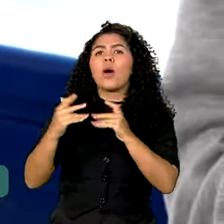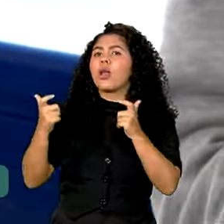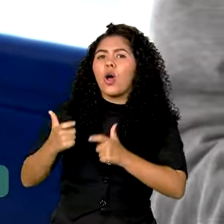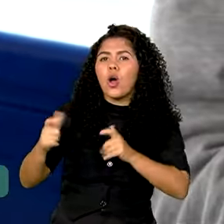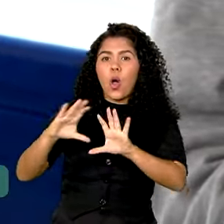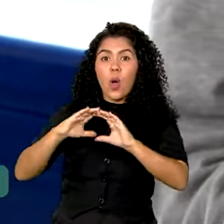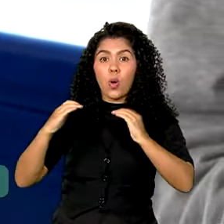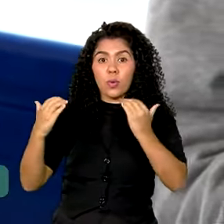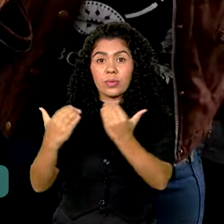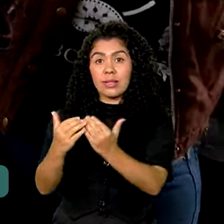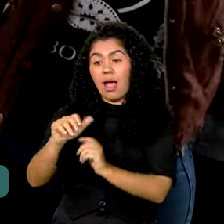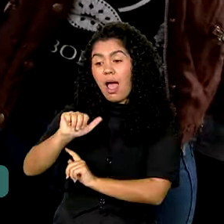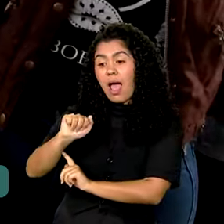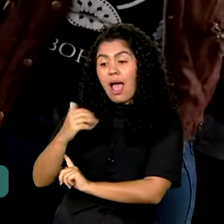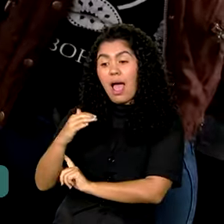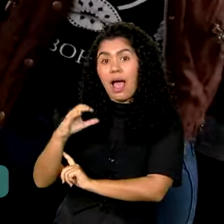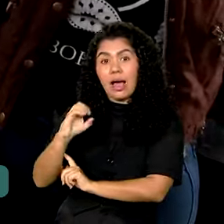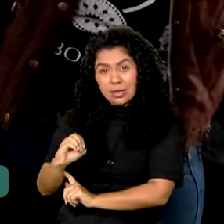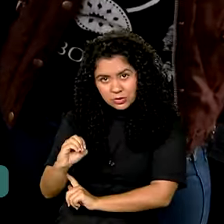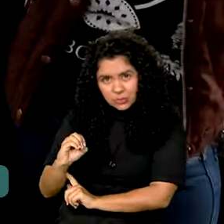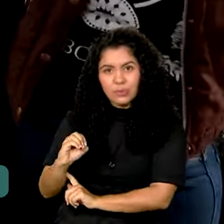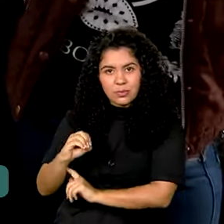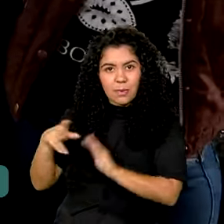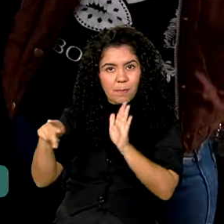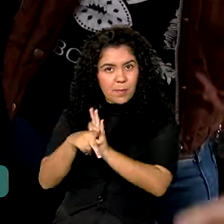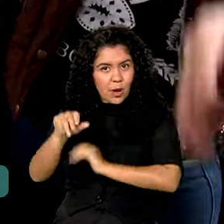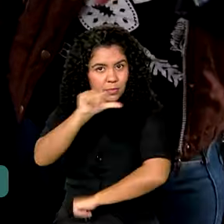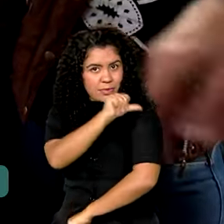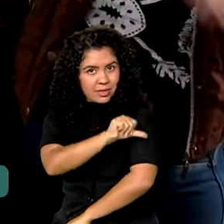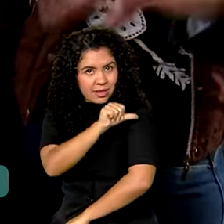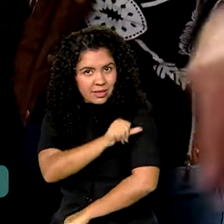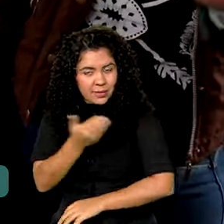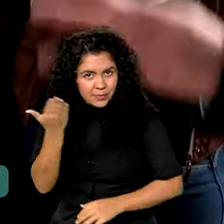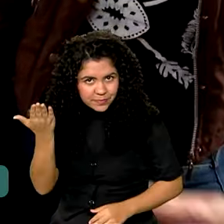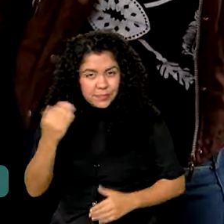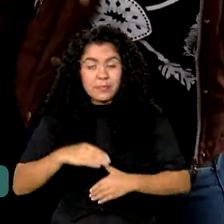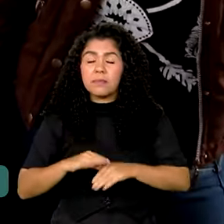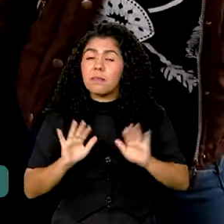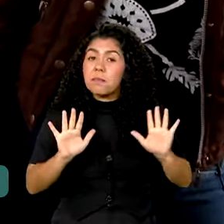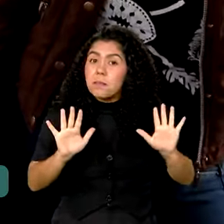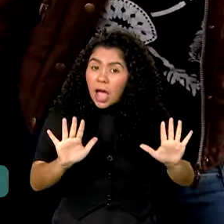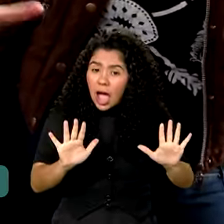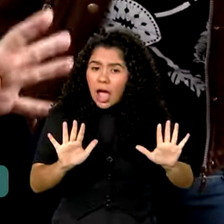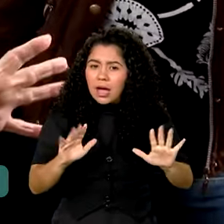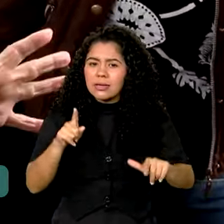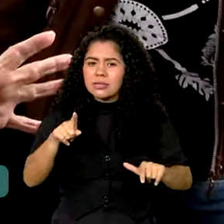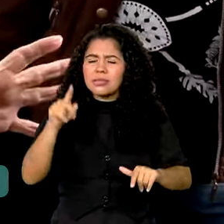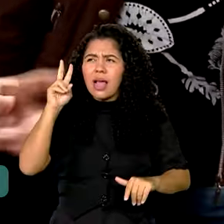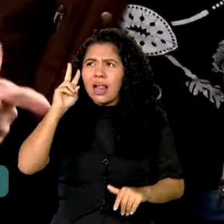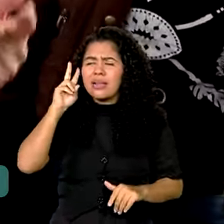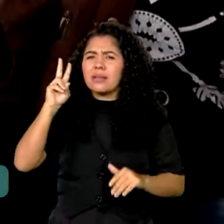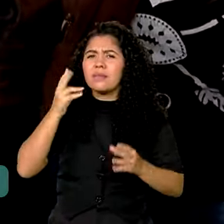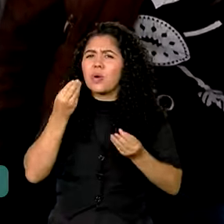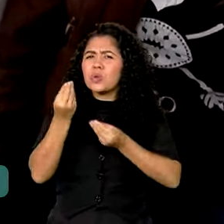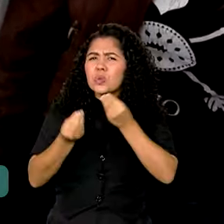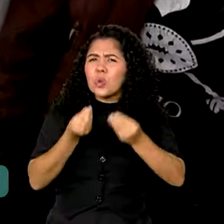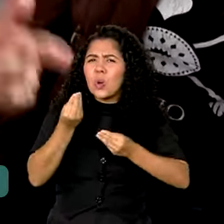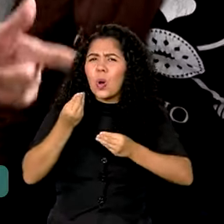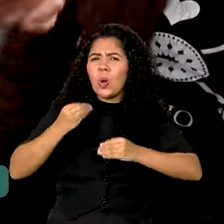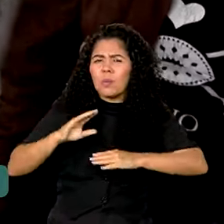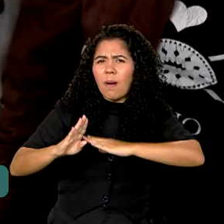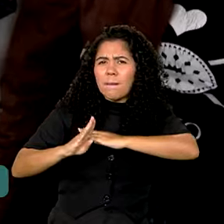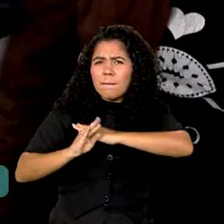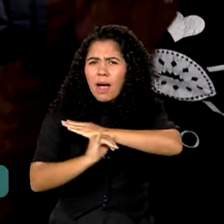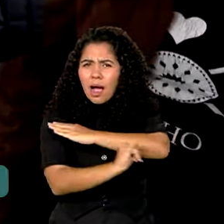Comunidade do Aço, na zona oeste do Rio de Janeiro. Mas ao recordar as condições do bairro que